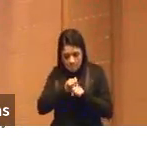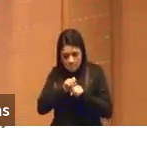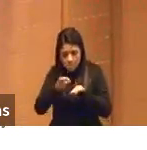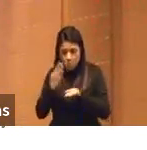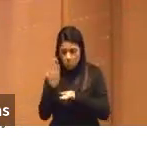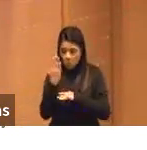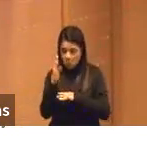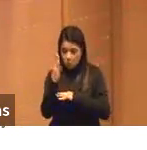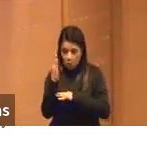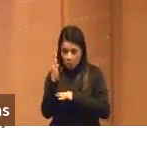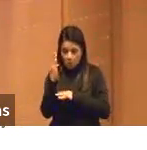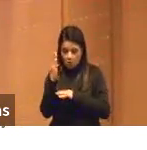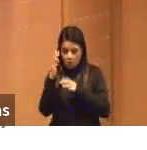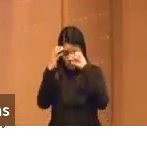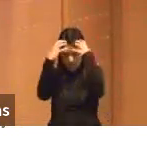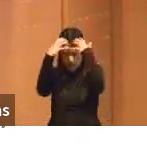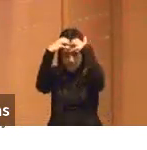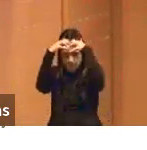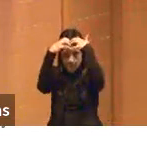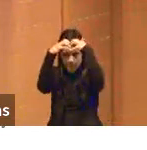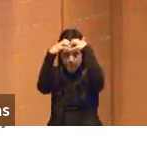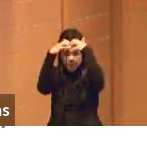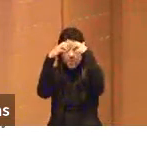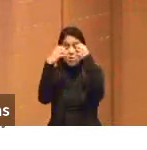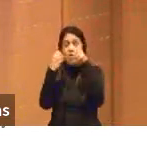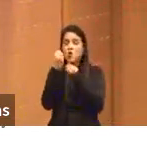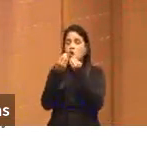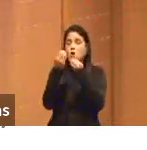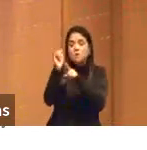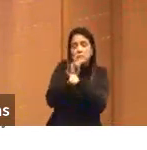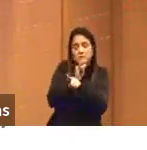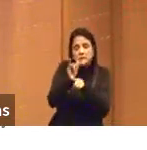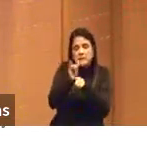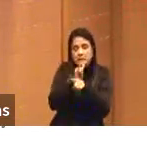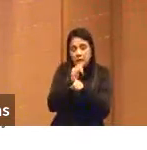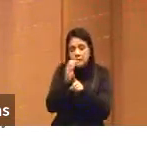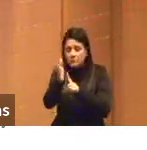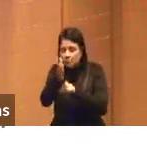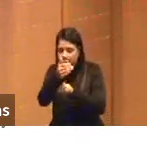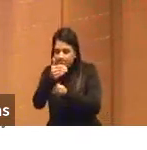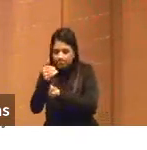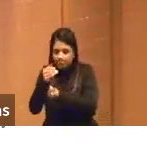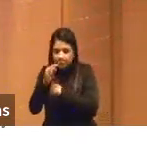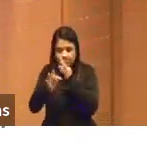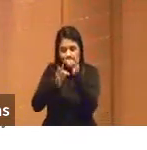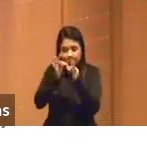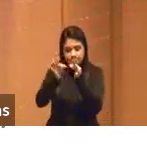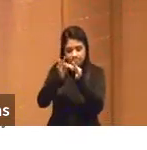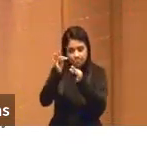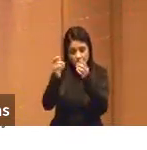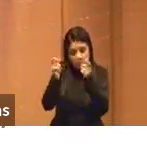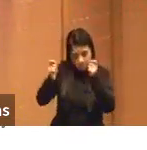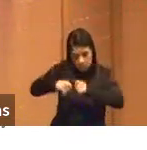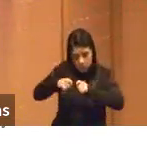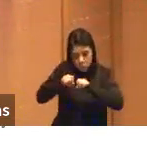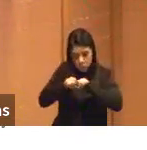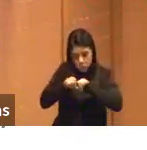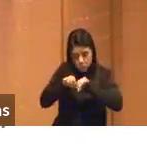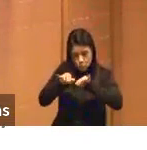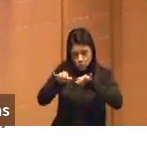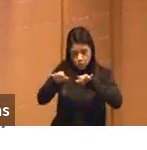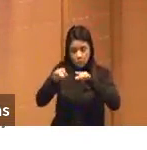para além dessa caixa crâniana, está encontrando formas nos dispositivos tecnológicos de expandir a nossa capacidade humana.